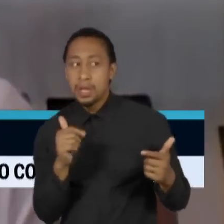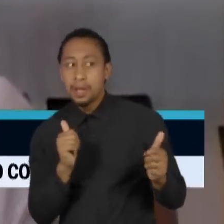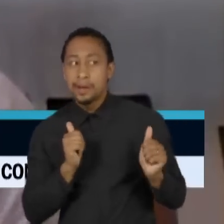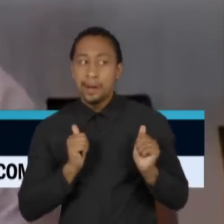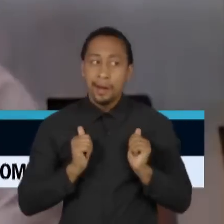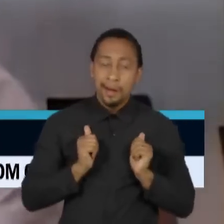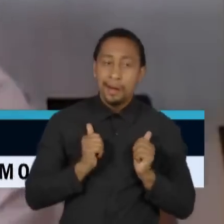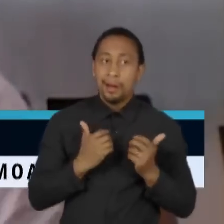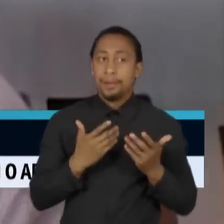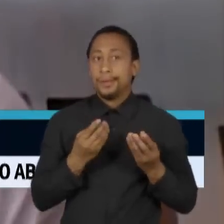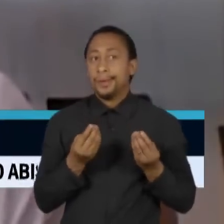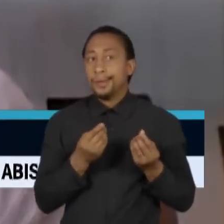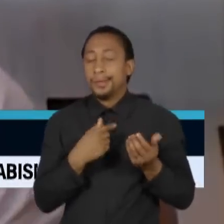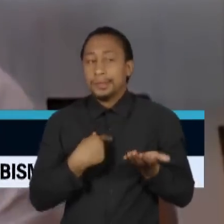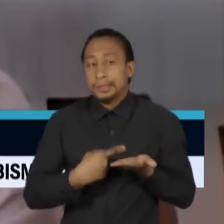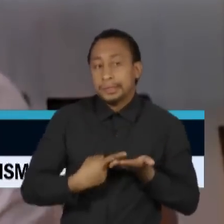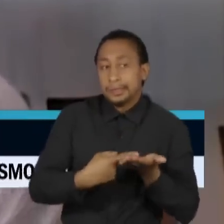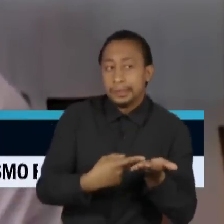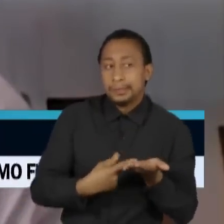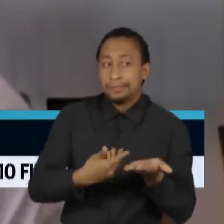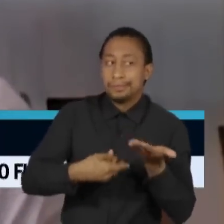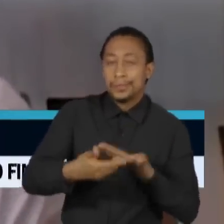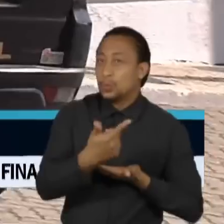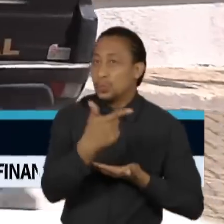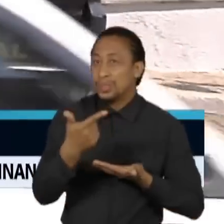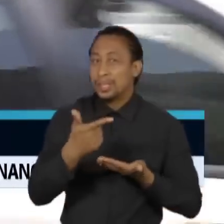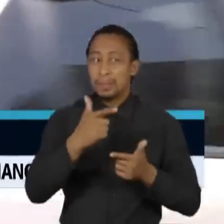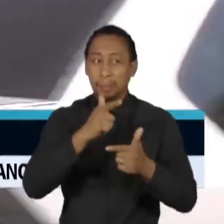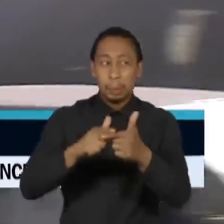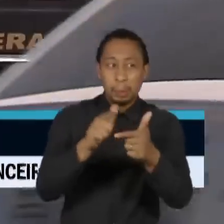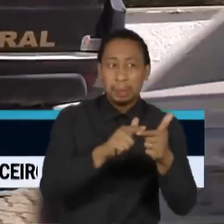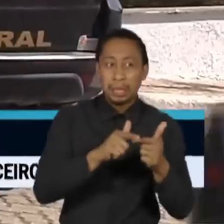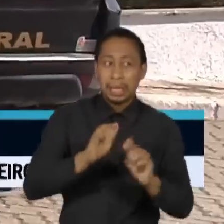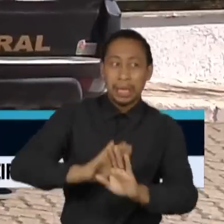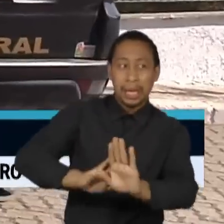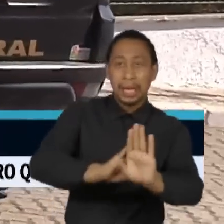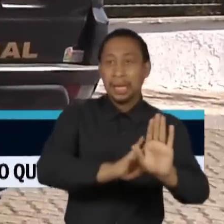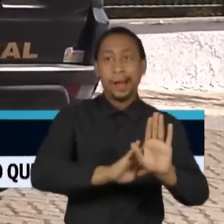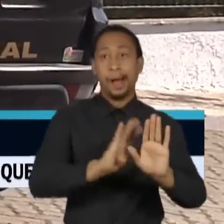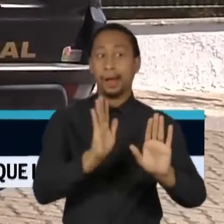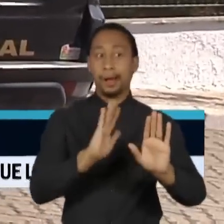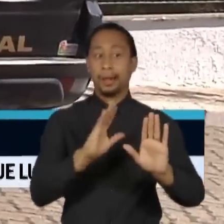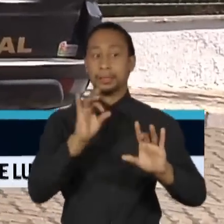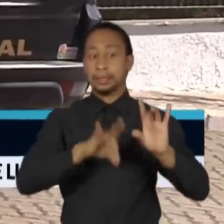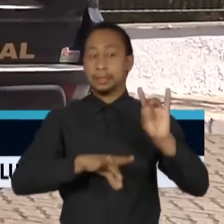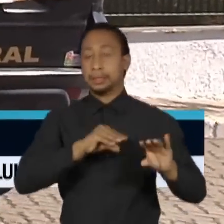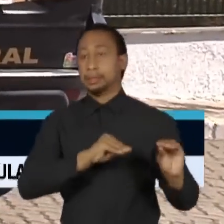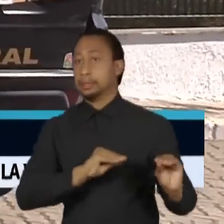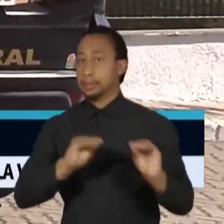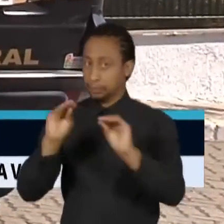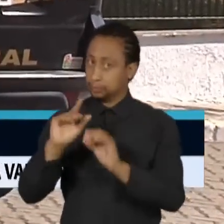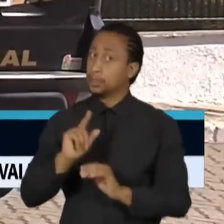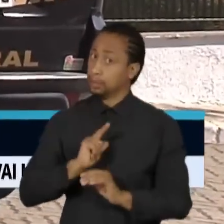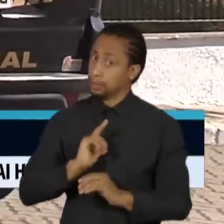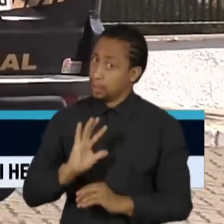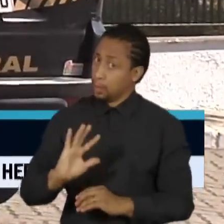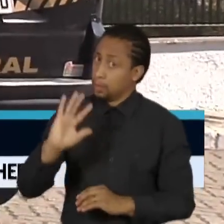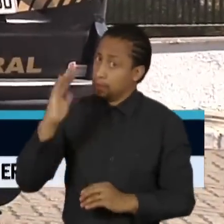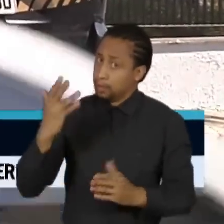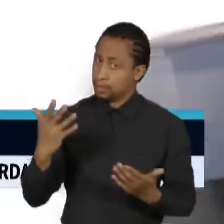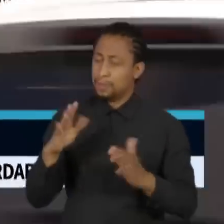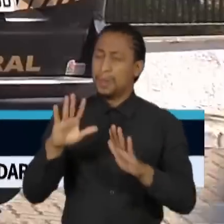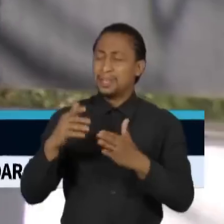programático e ideológico. No entanto, nós temos visto, nos últimos